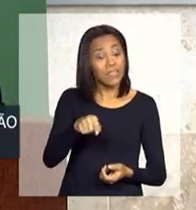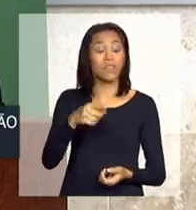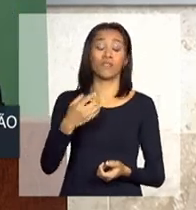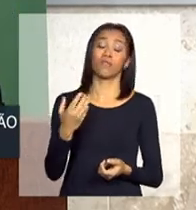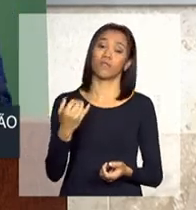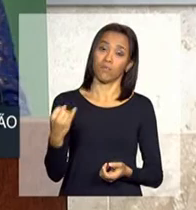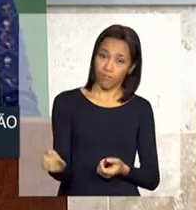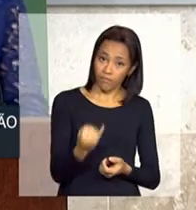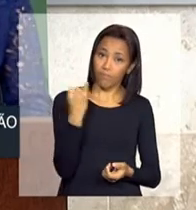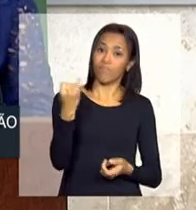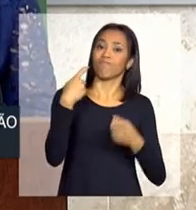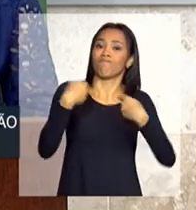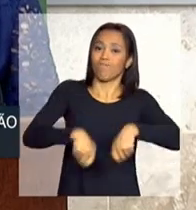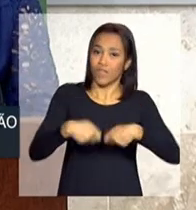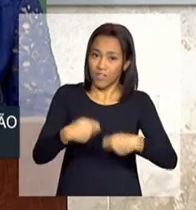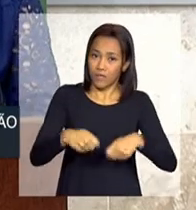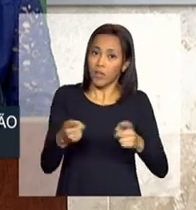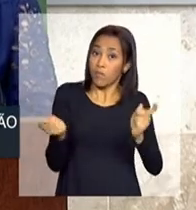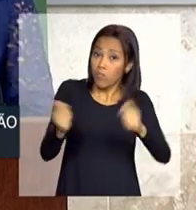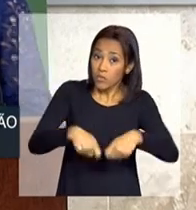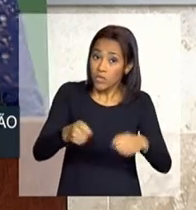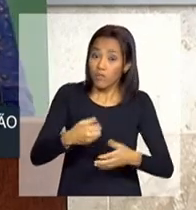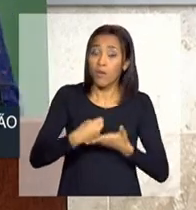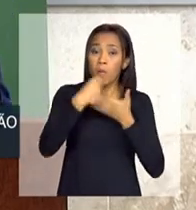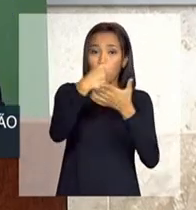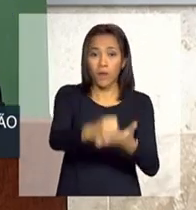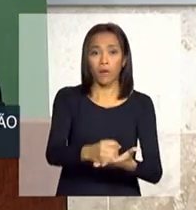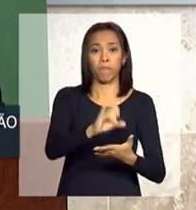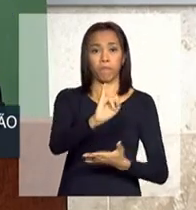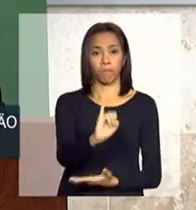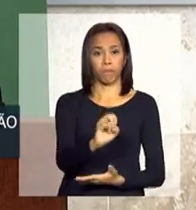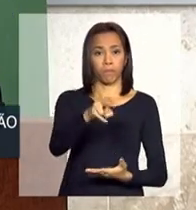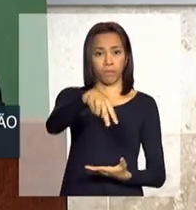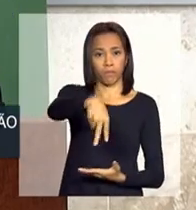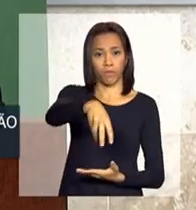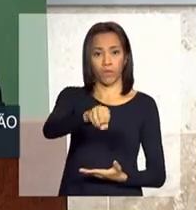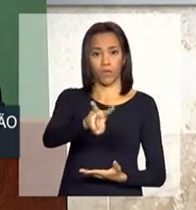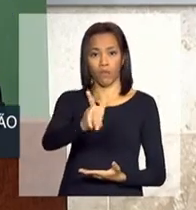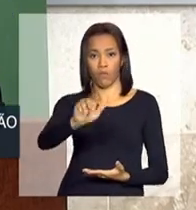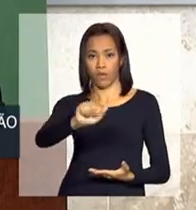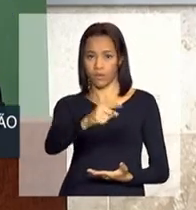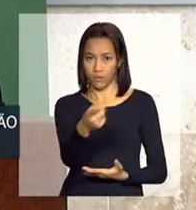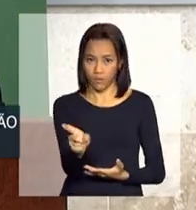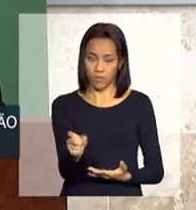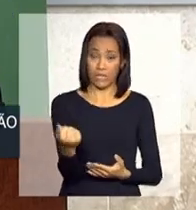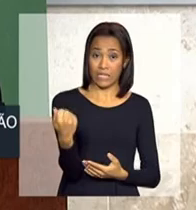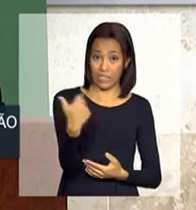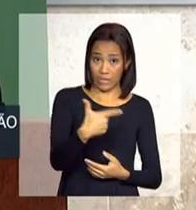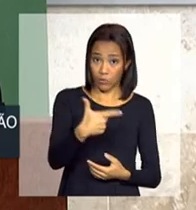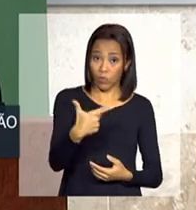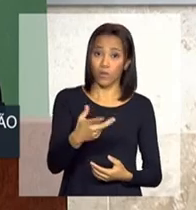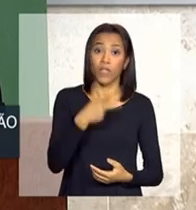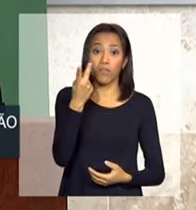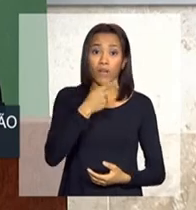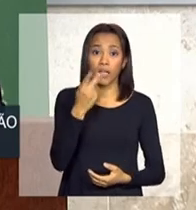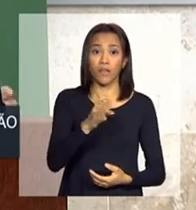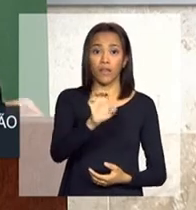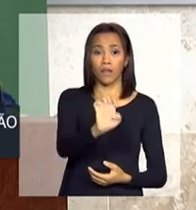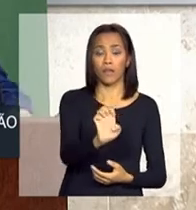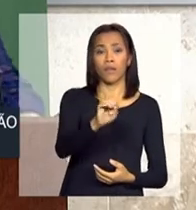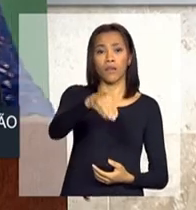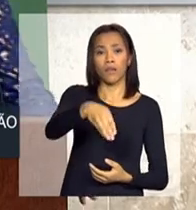para que haja inovação. Em segundo lugar, eu quero falar da Embrapa.